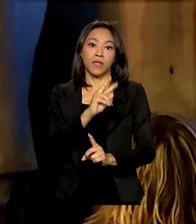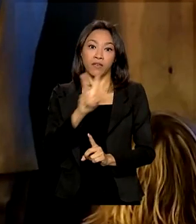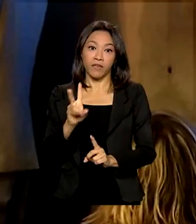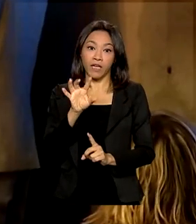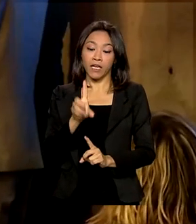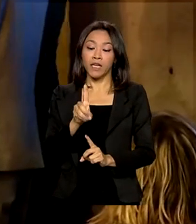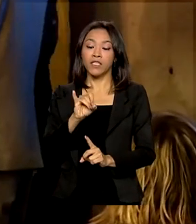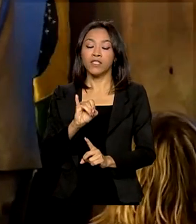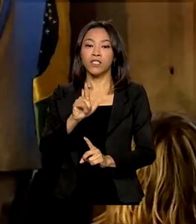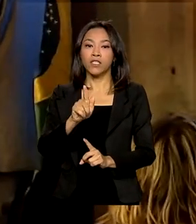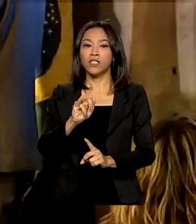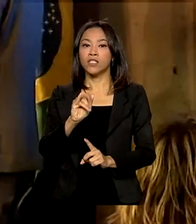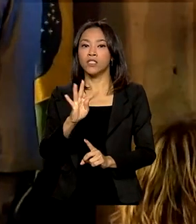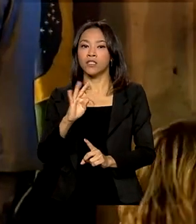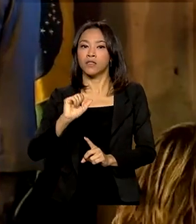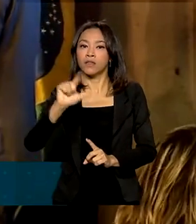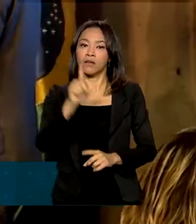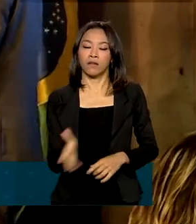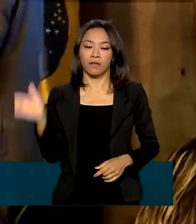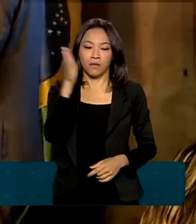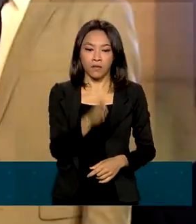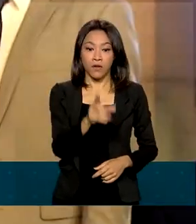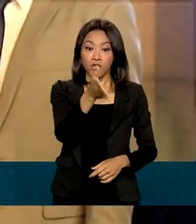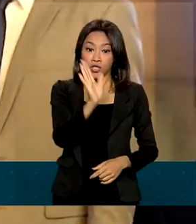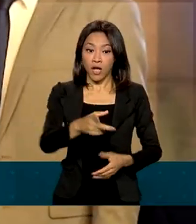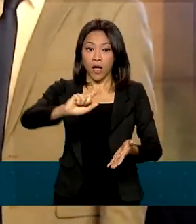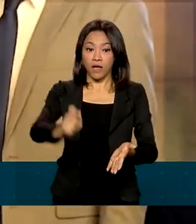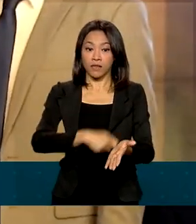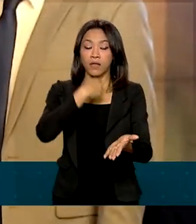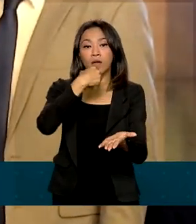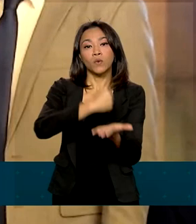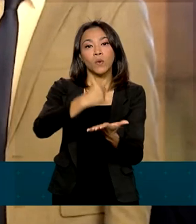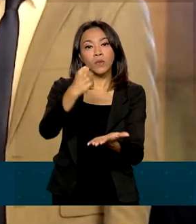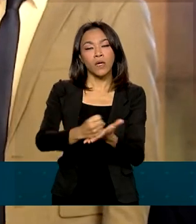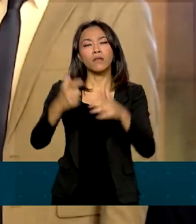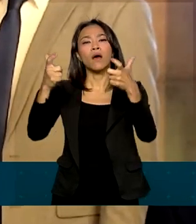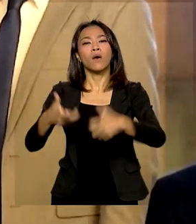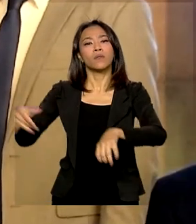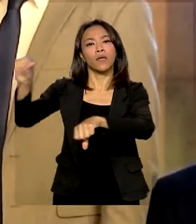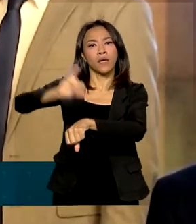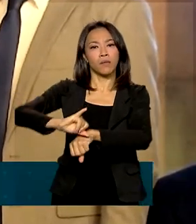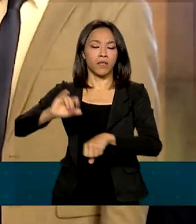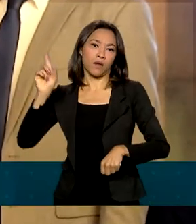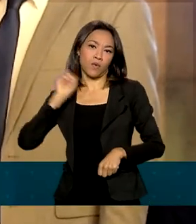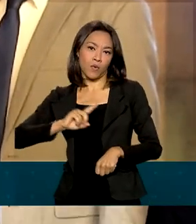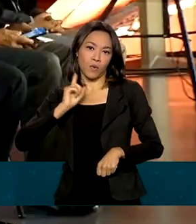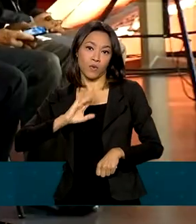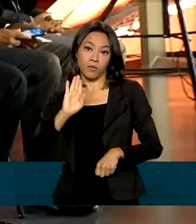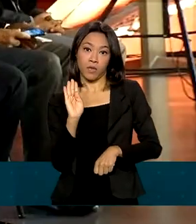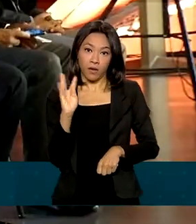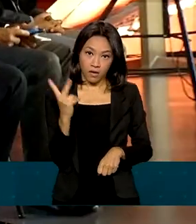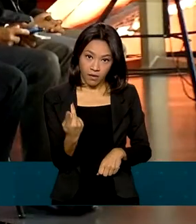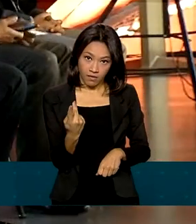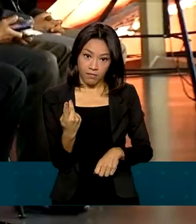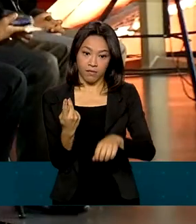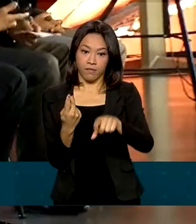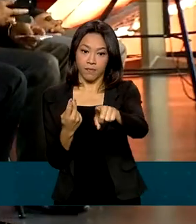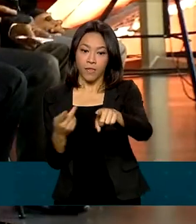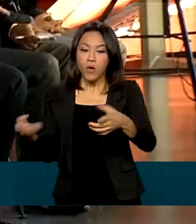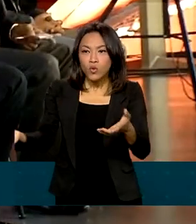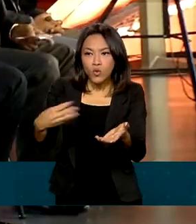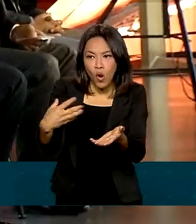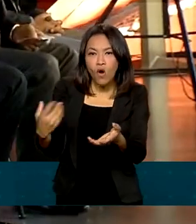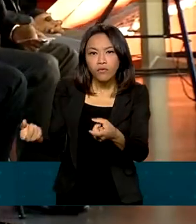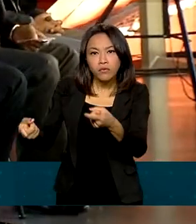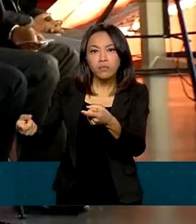Os contratos foram assinados em uma cerimônia realizada na capital de Minas Gerais, Belo Horizonte. Com as novas adesões